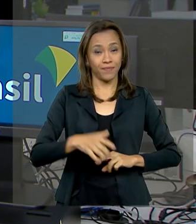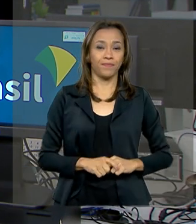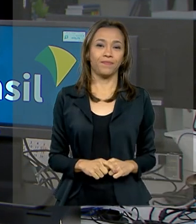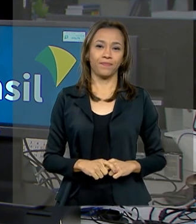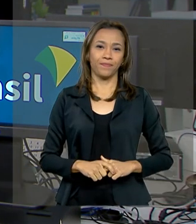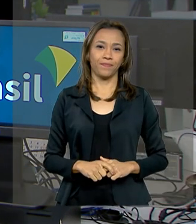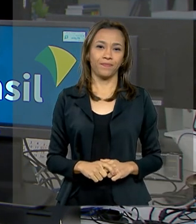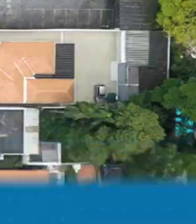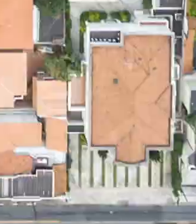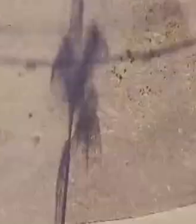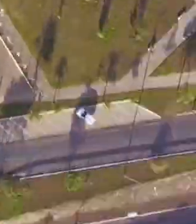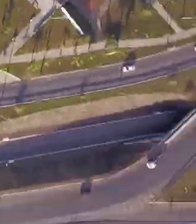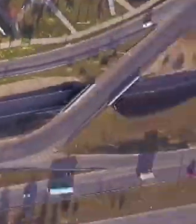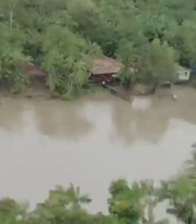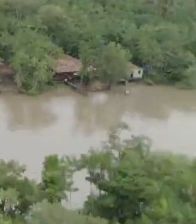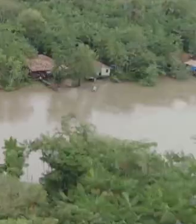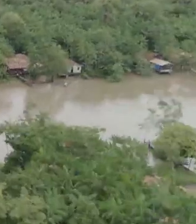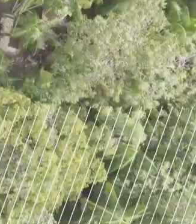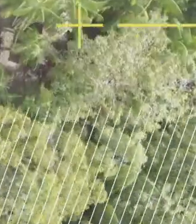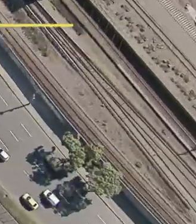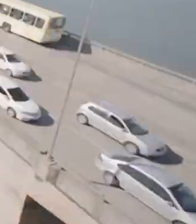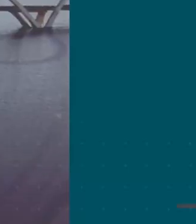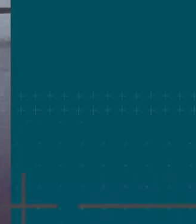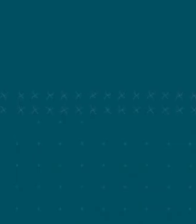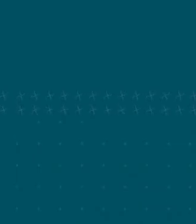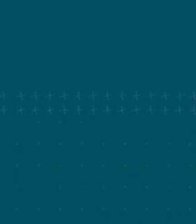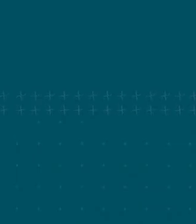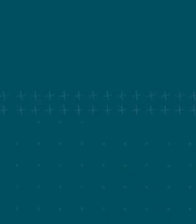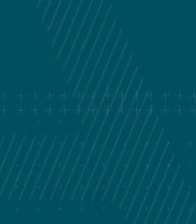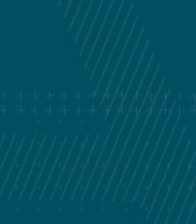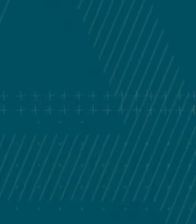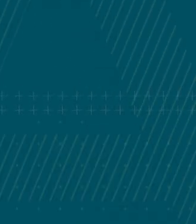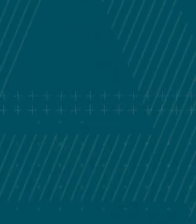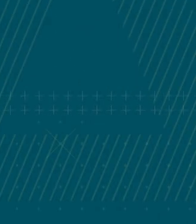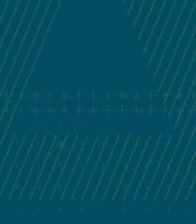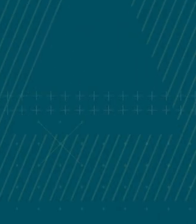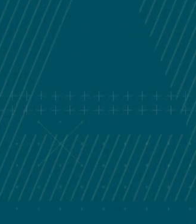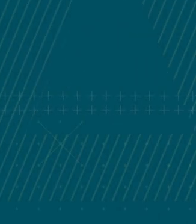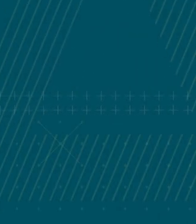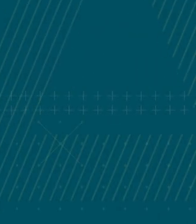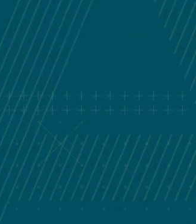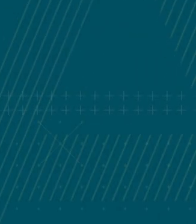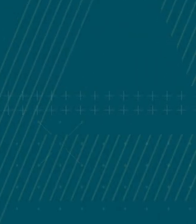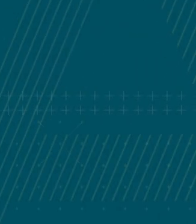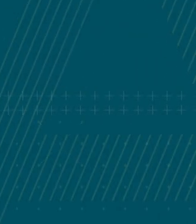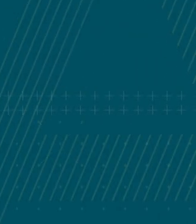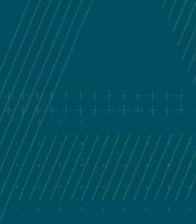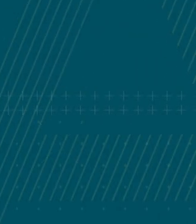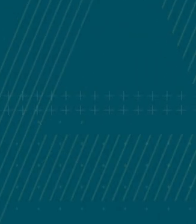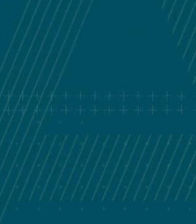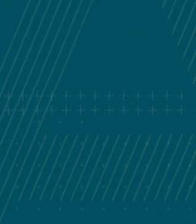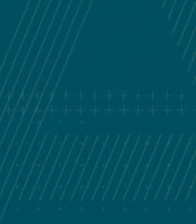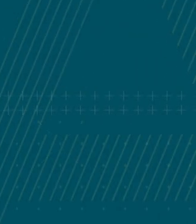Transcrição Quintena Coelho Transcrição Quintena Coelho